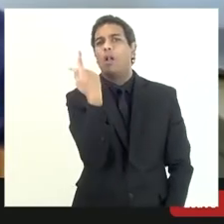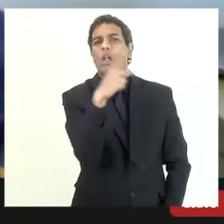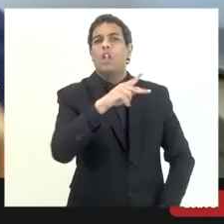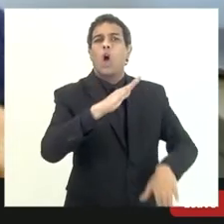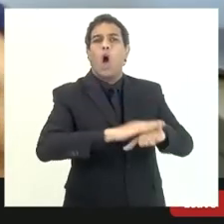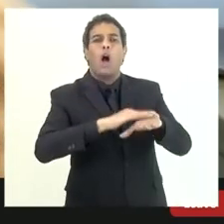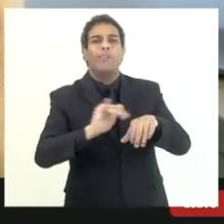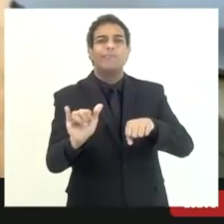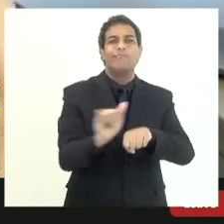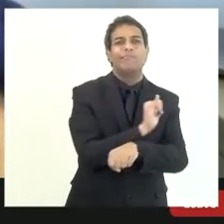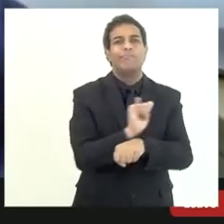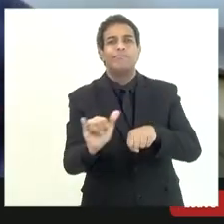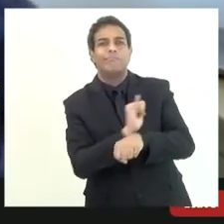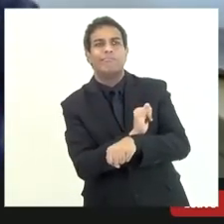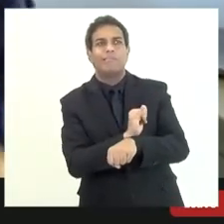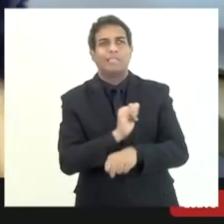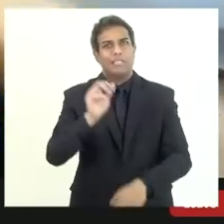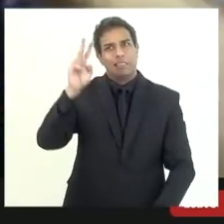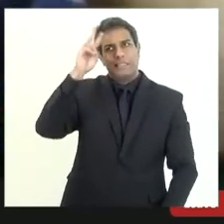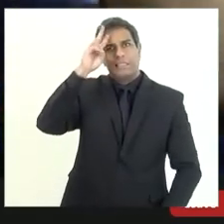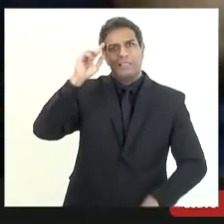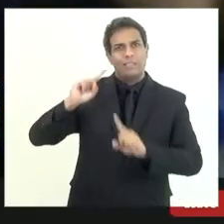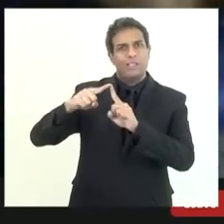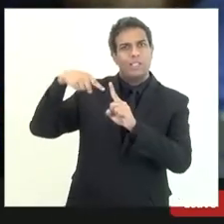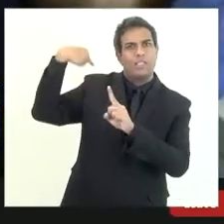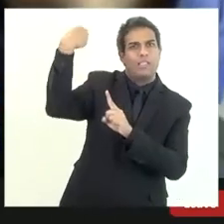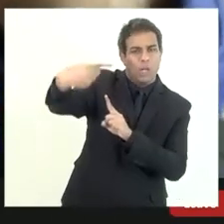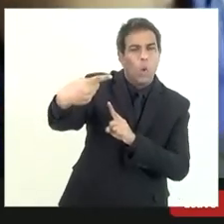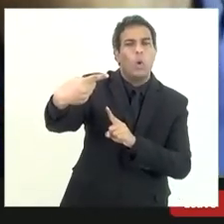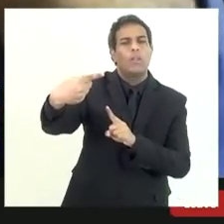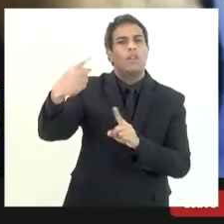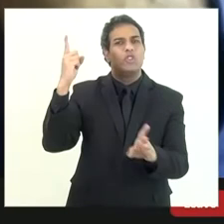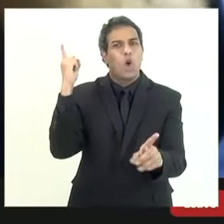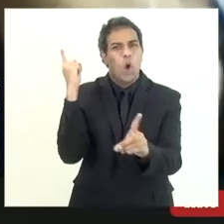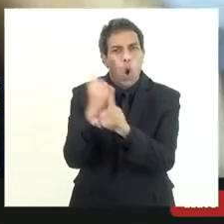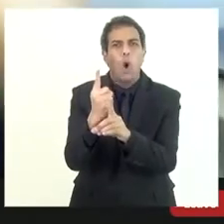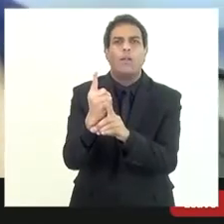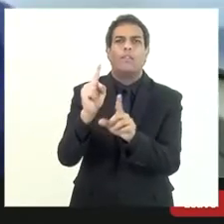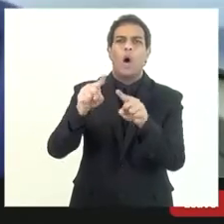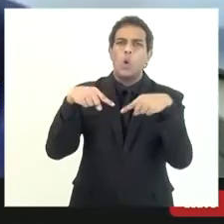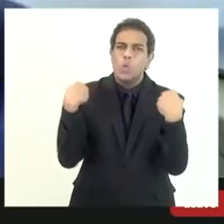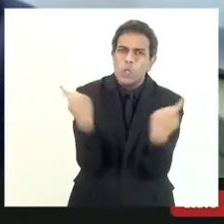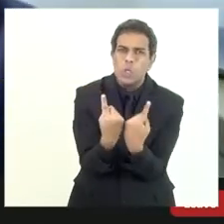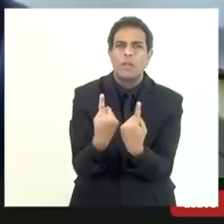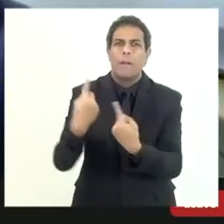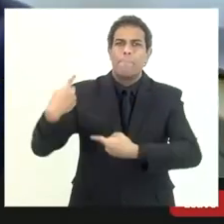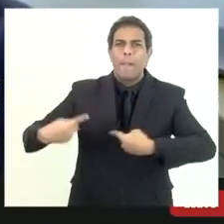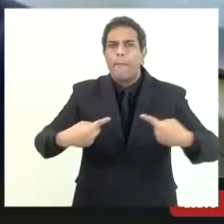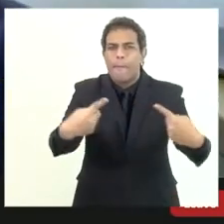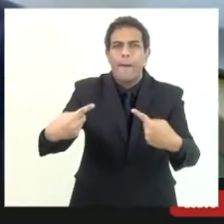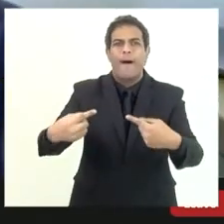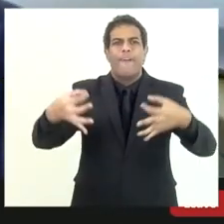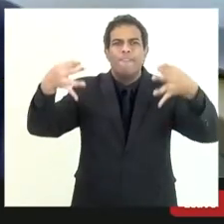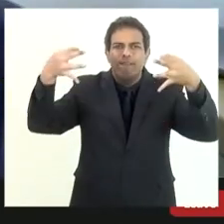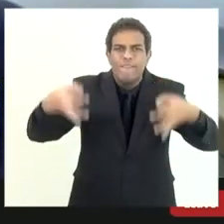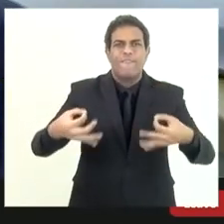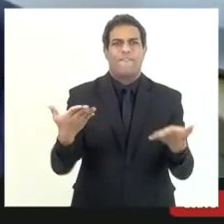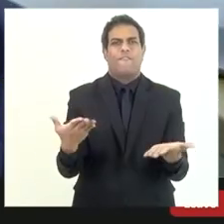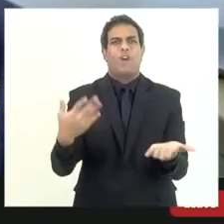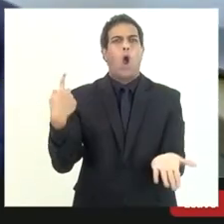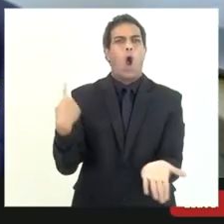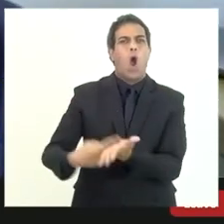essa reunião da CCCS a segunda a outra para que a gente pudesse de fato fazer um